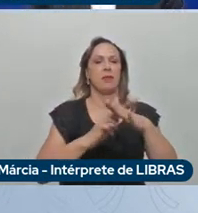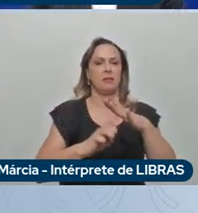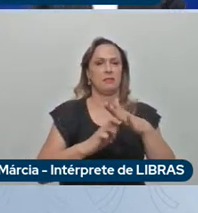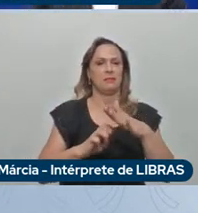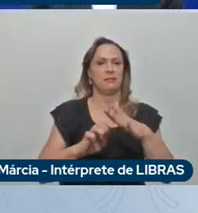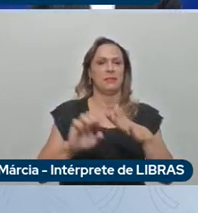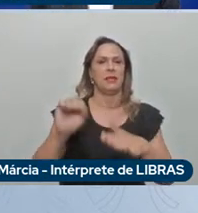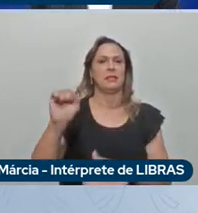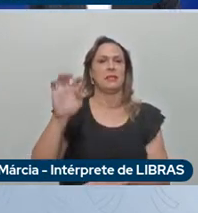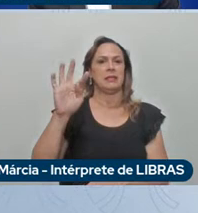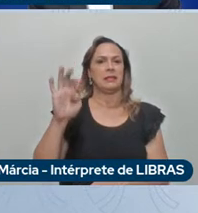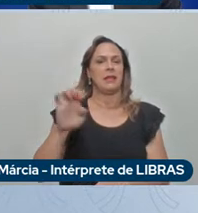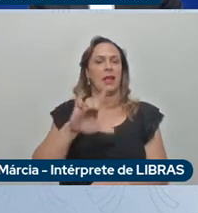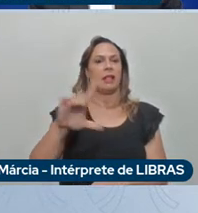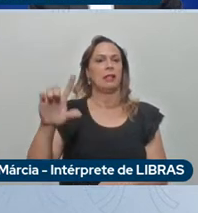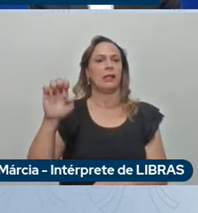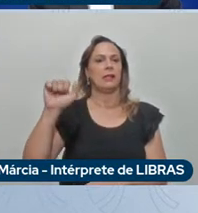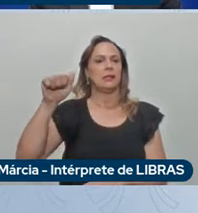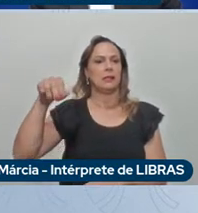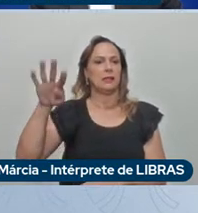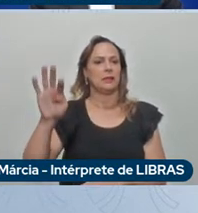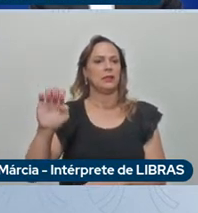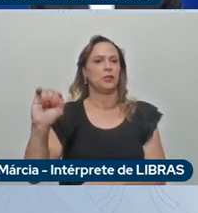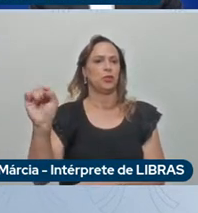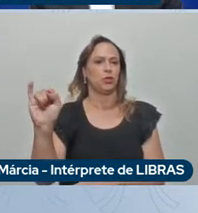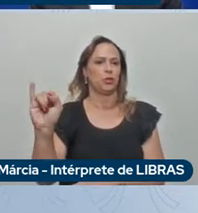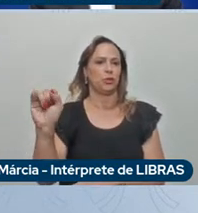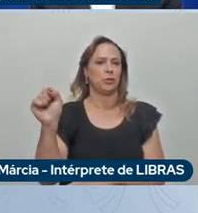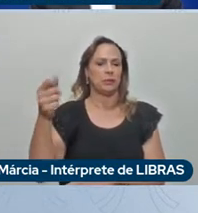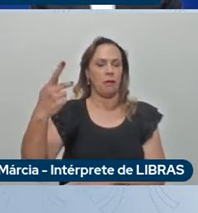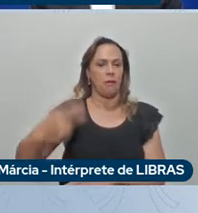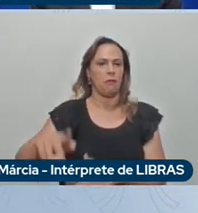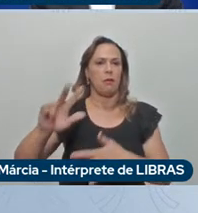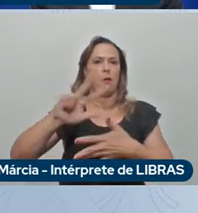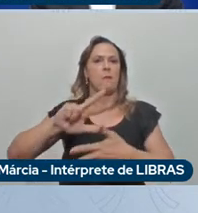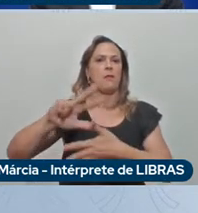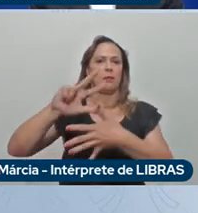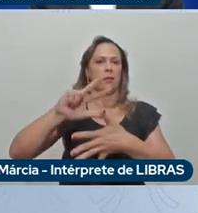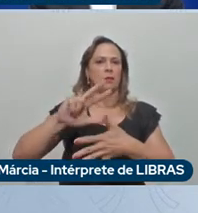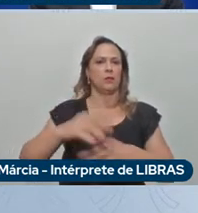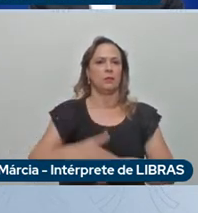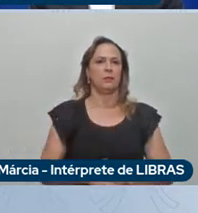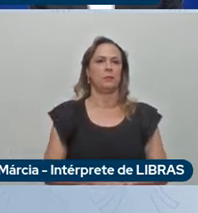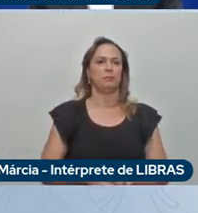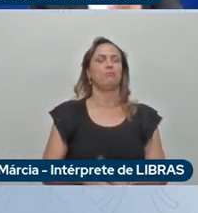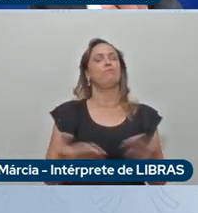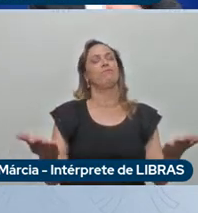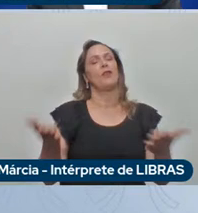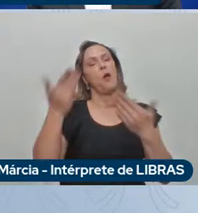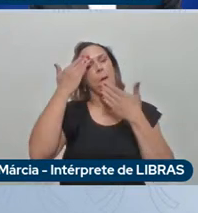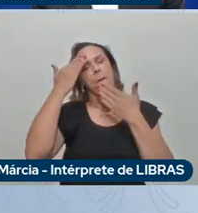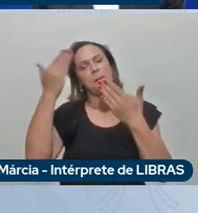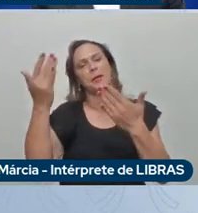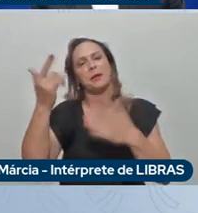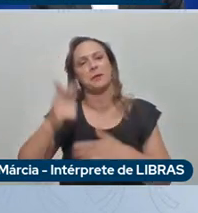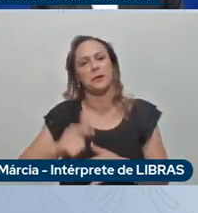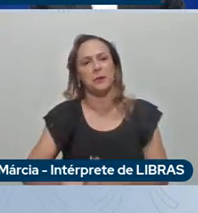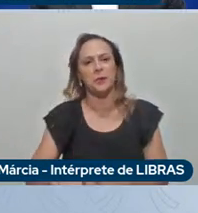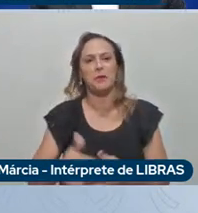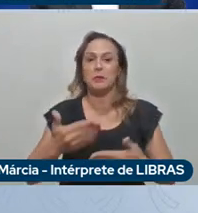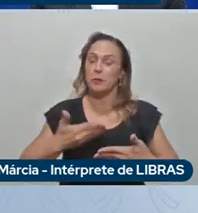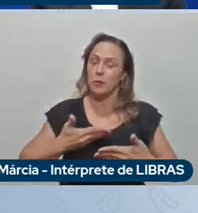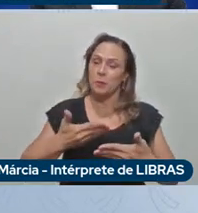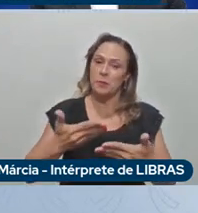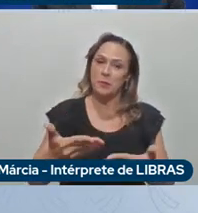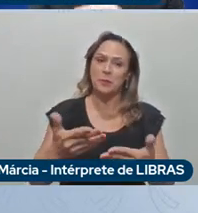para Stellantis no Latam na América Latina próximo e obrigado mais uma vez com o QR Code mais uma vez